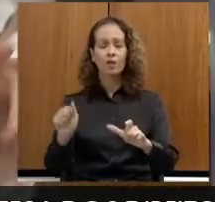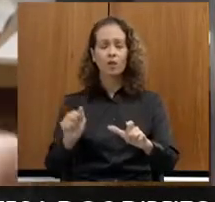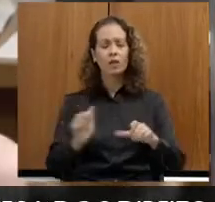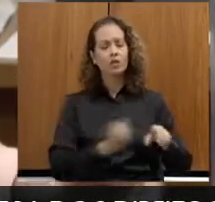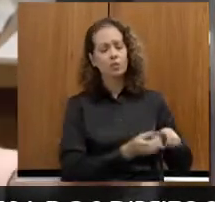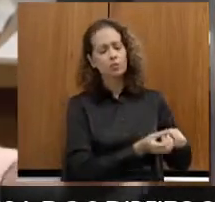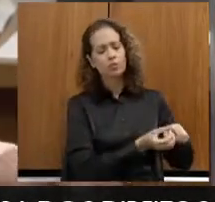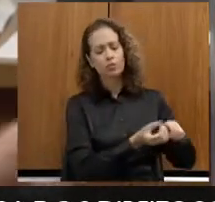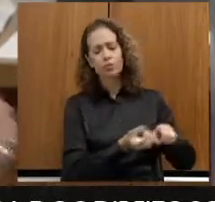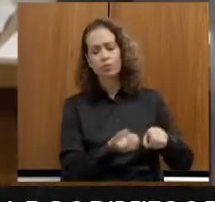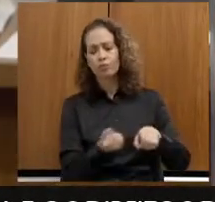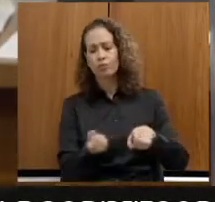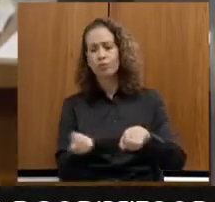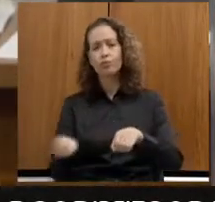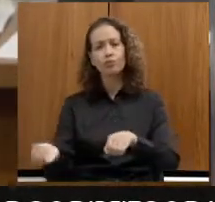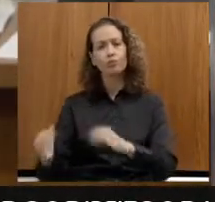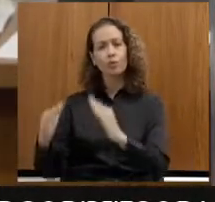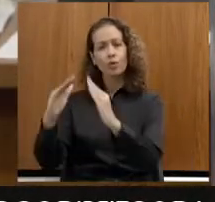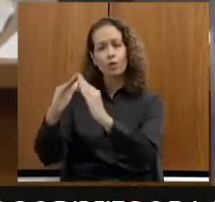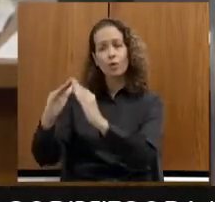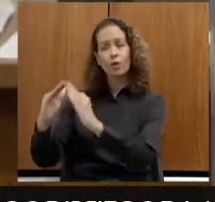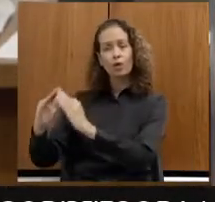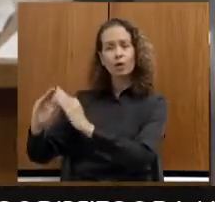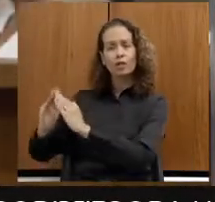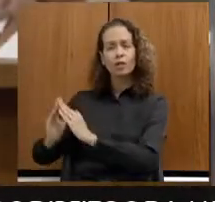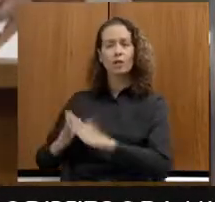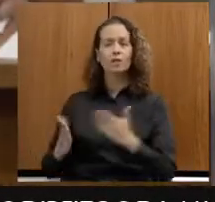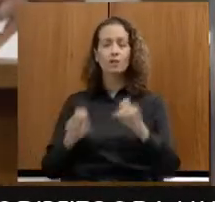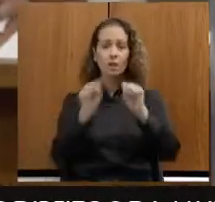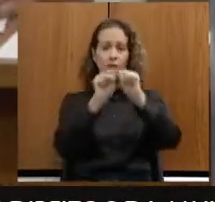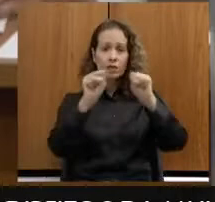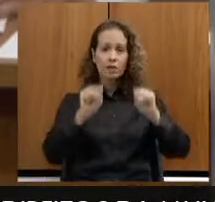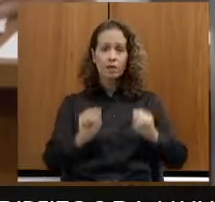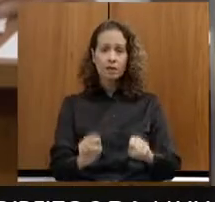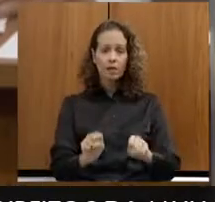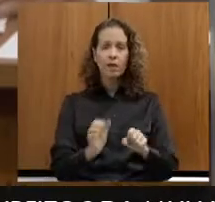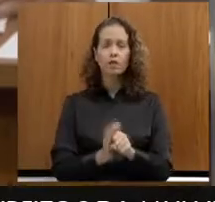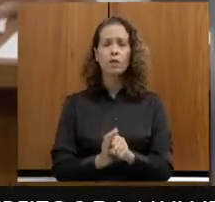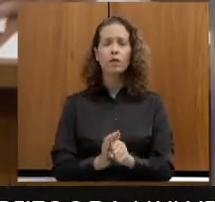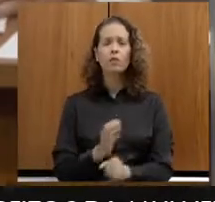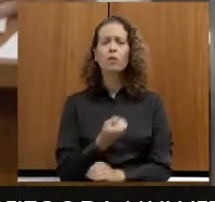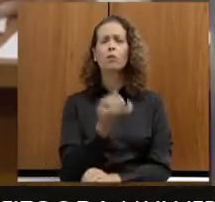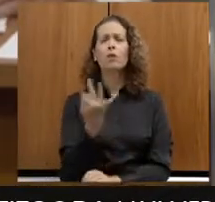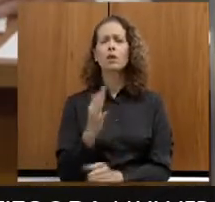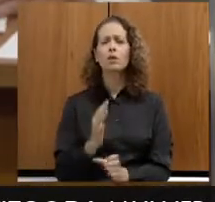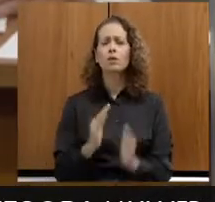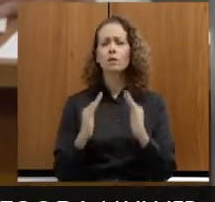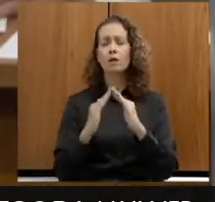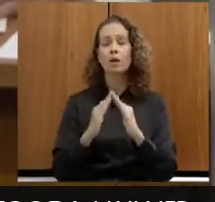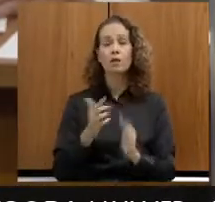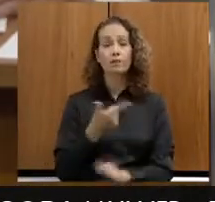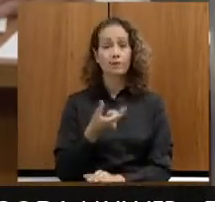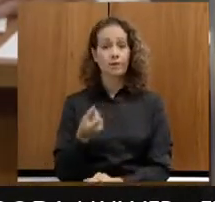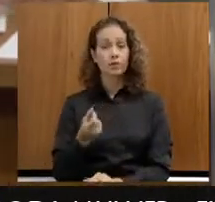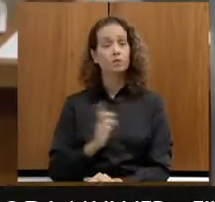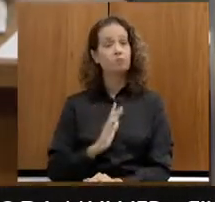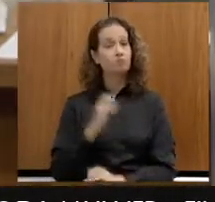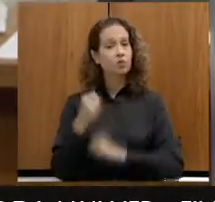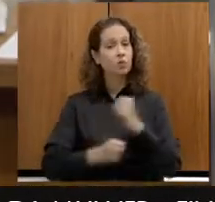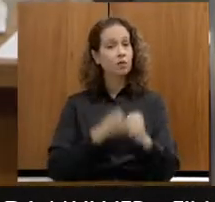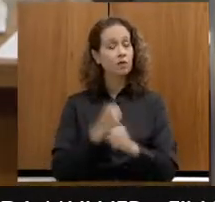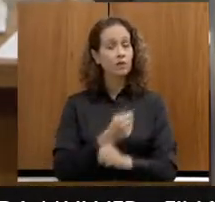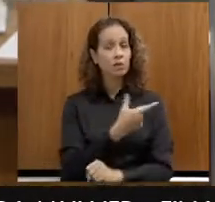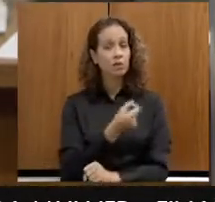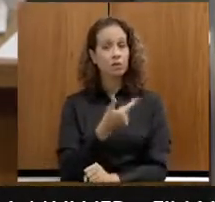até as casas. E cada sistema integrado abastece até 20 casas. E para 2022, nós vamos